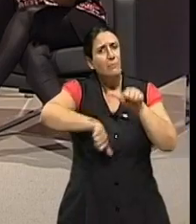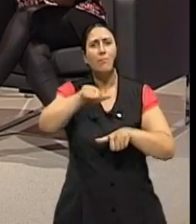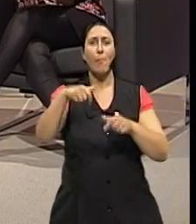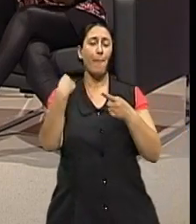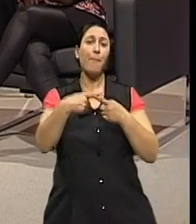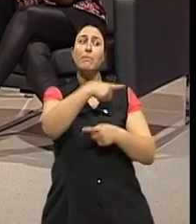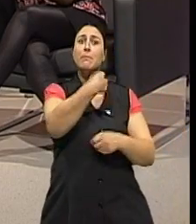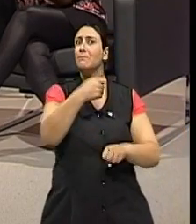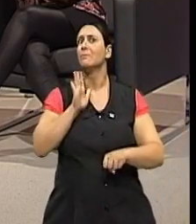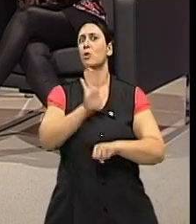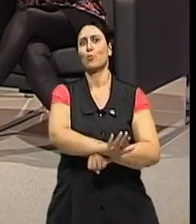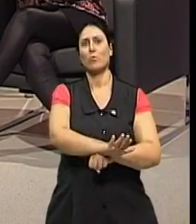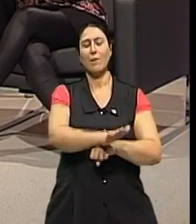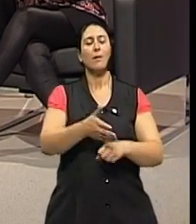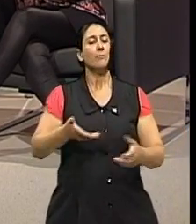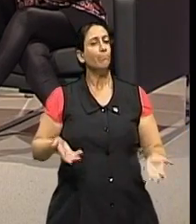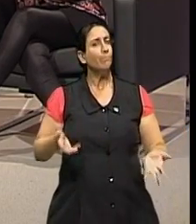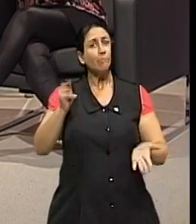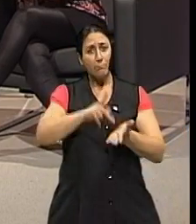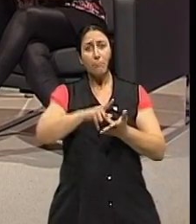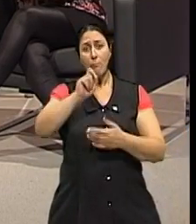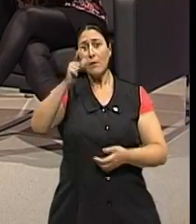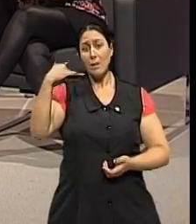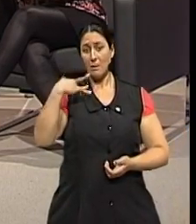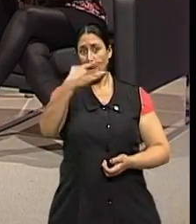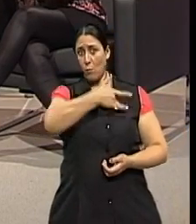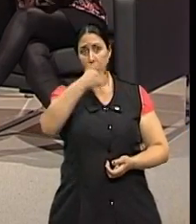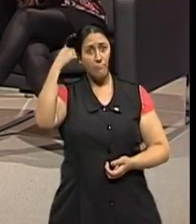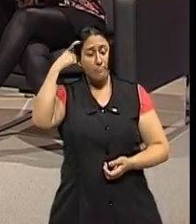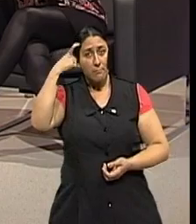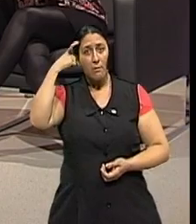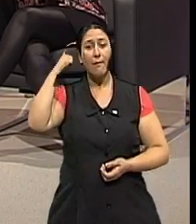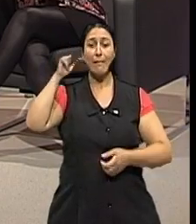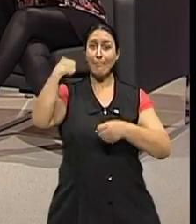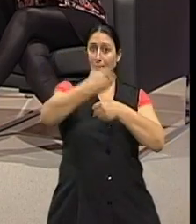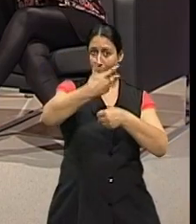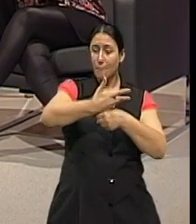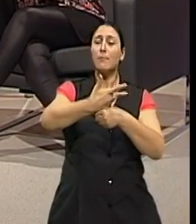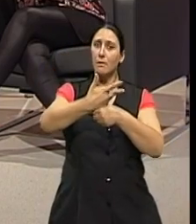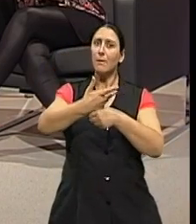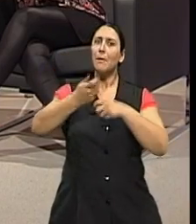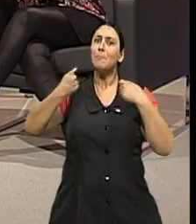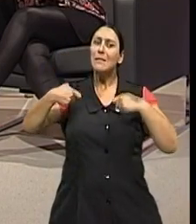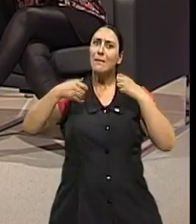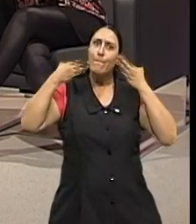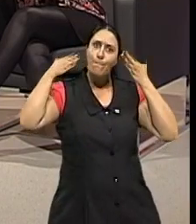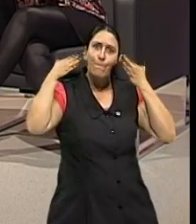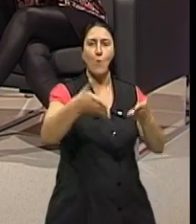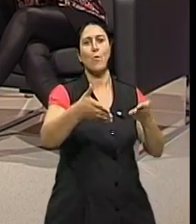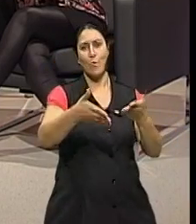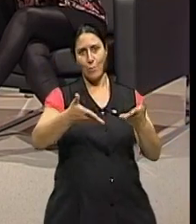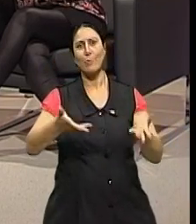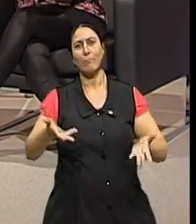precisam de ajuda, outras não. E a saúde mental, então, na terceira idade, tem que ser mais focada. Concorda comigo, doutor? Sem dúvida.